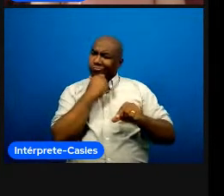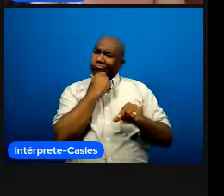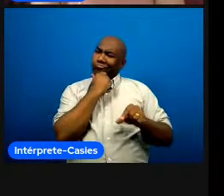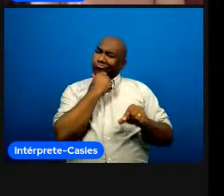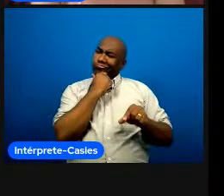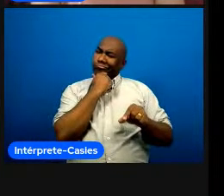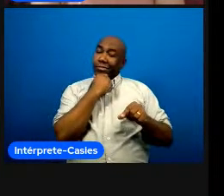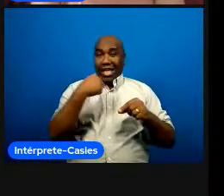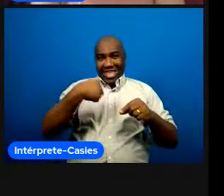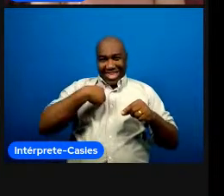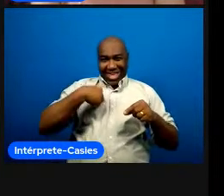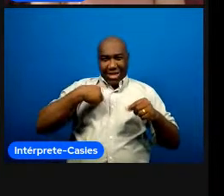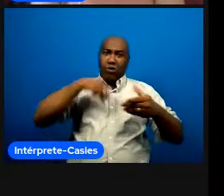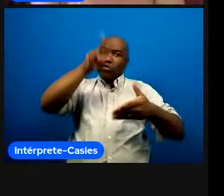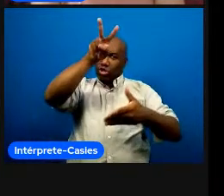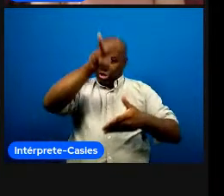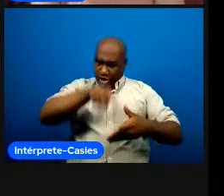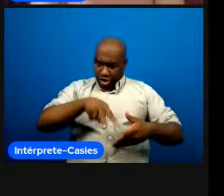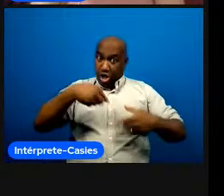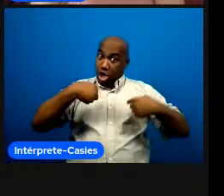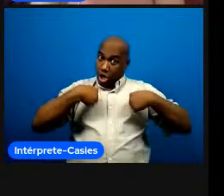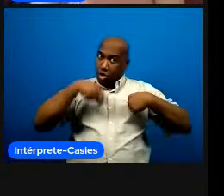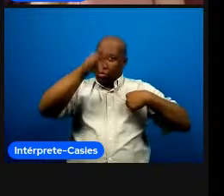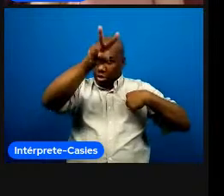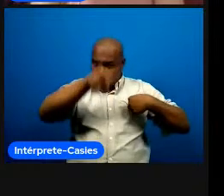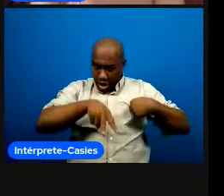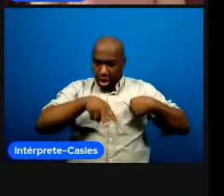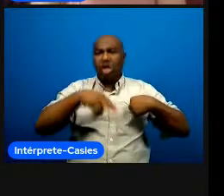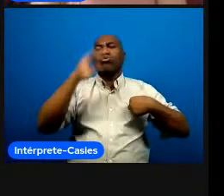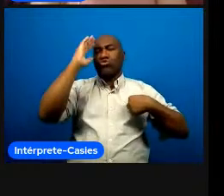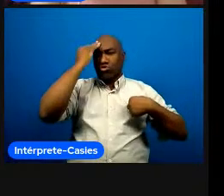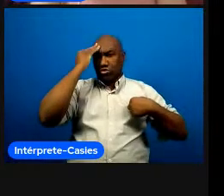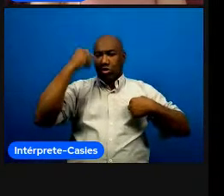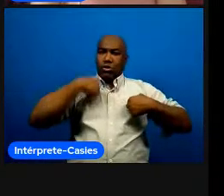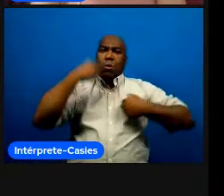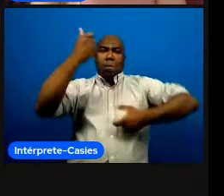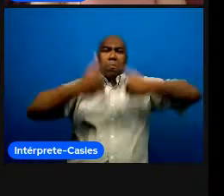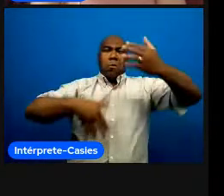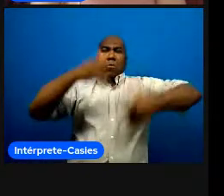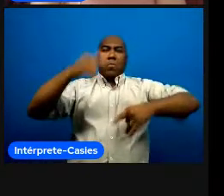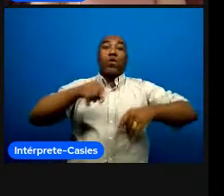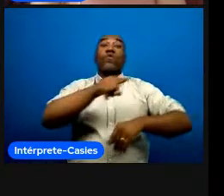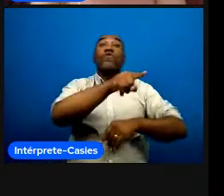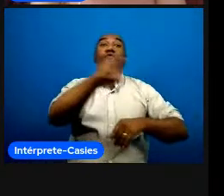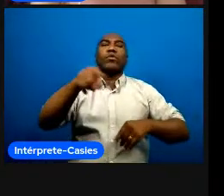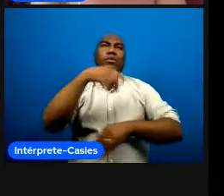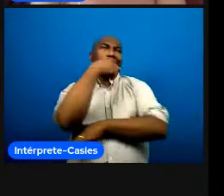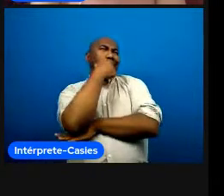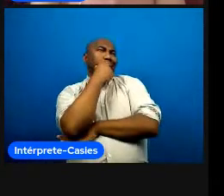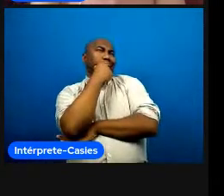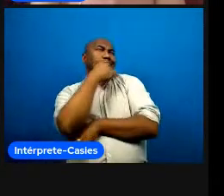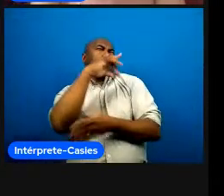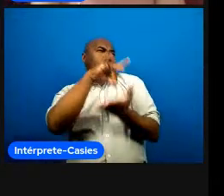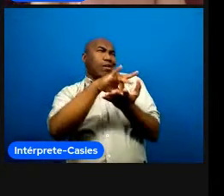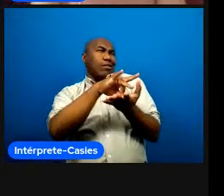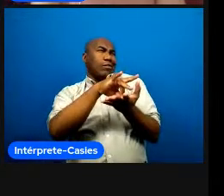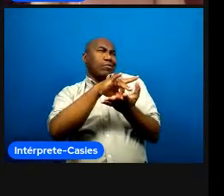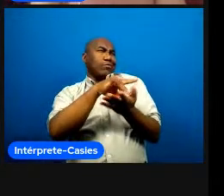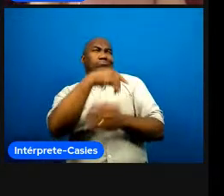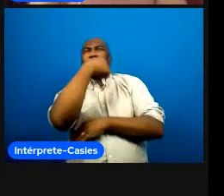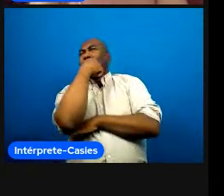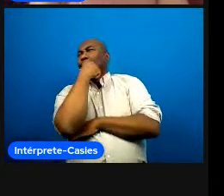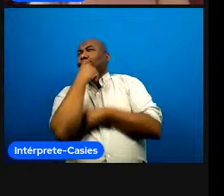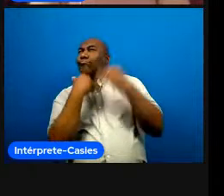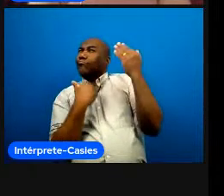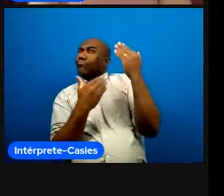confiando aqui que eu fiz uma boa leitura por exemplo desse texto do do Cotei do Gilbert que são dois canadenses mas se eu fosse vocês eu desconfiava iria